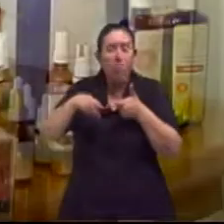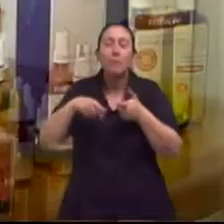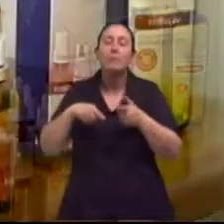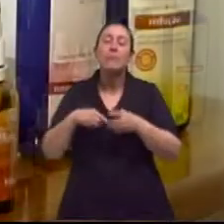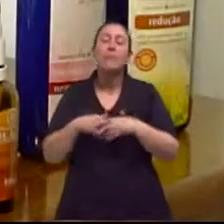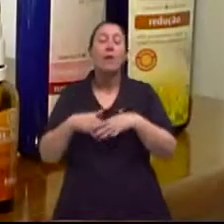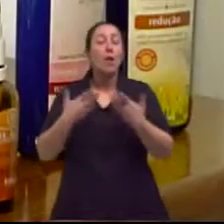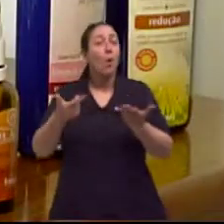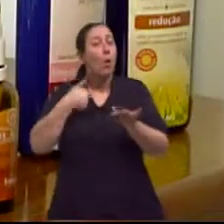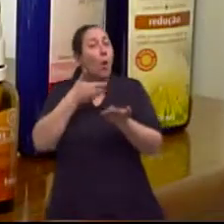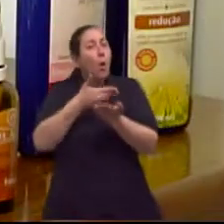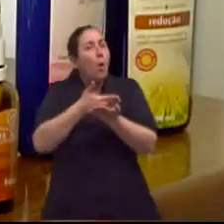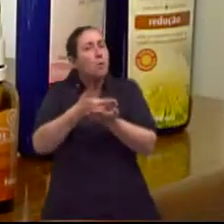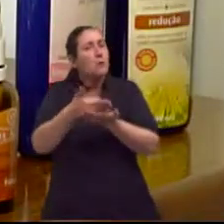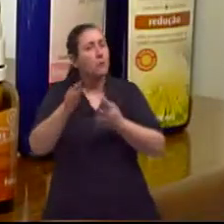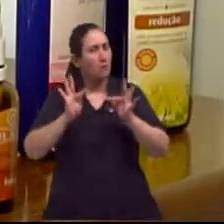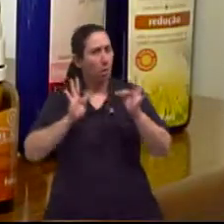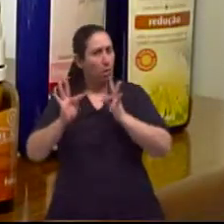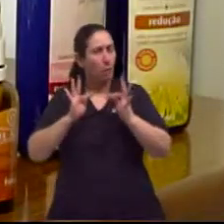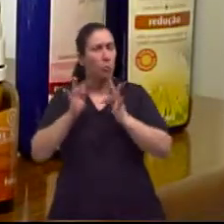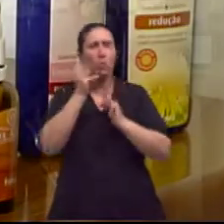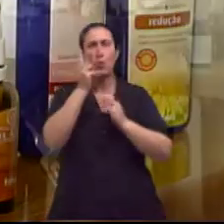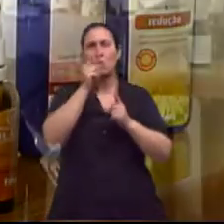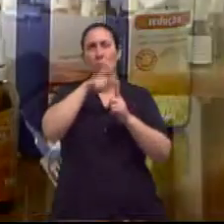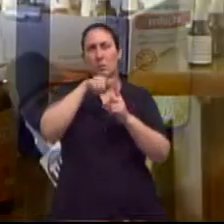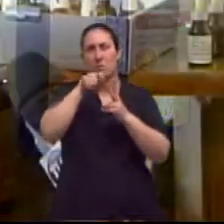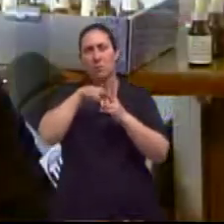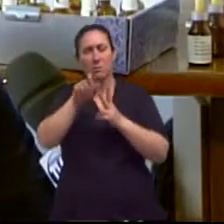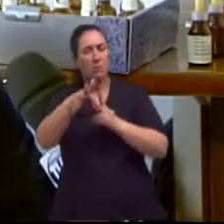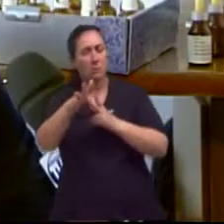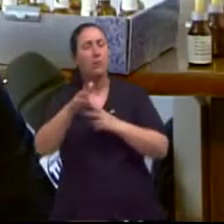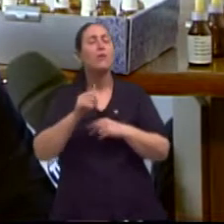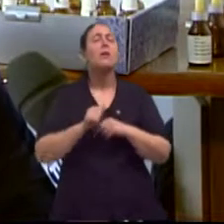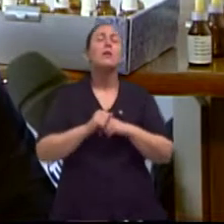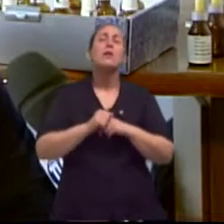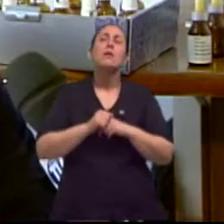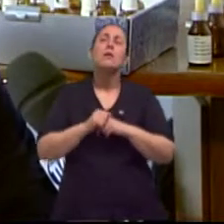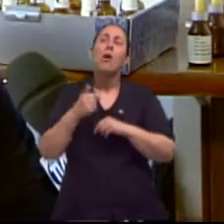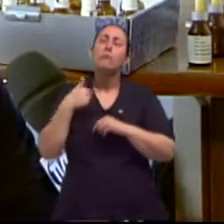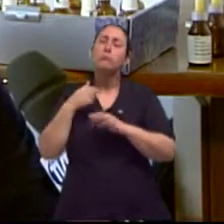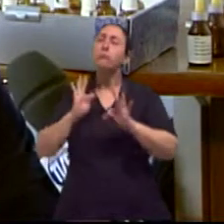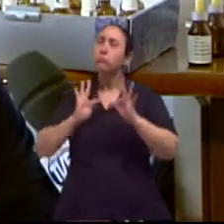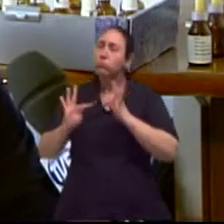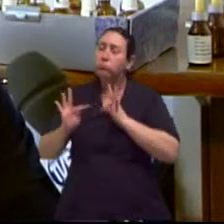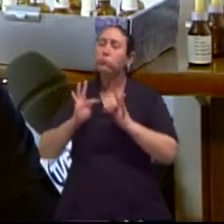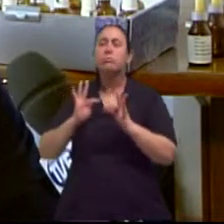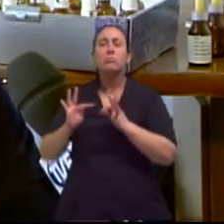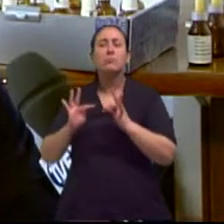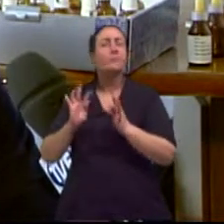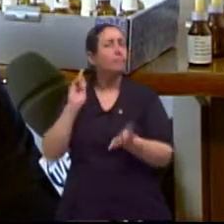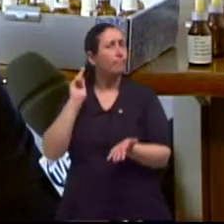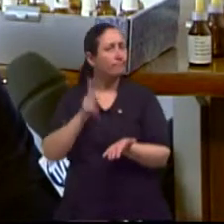eu comecei a fazer o tratamento faz dois meses e aí, de repente,